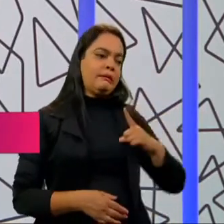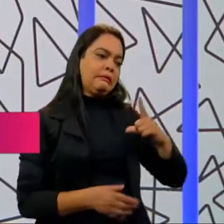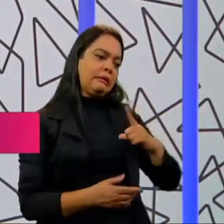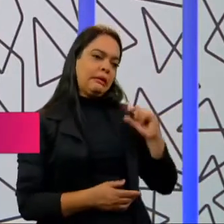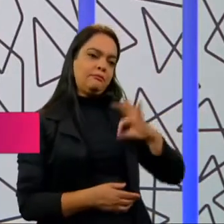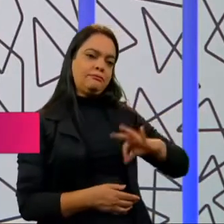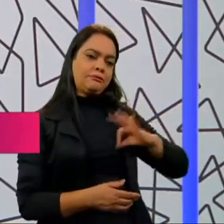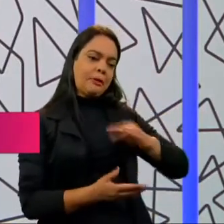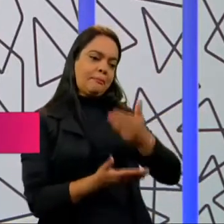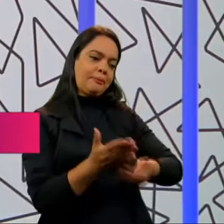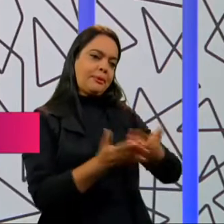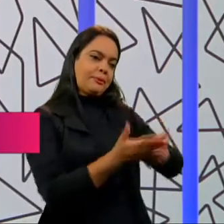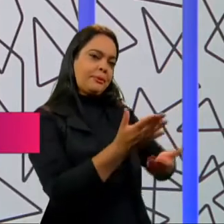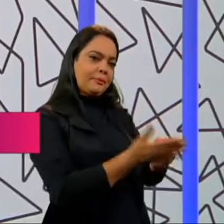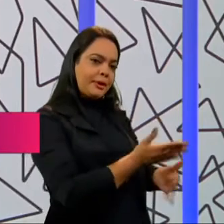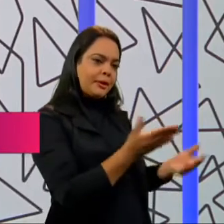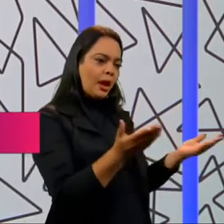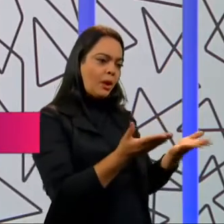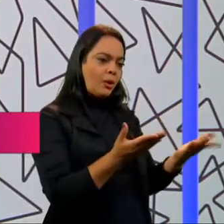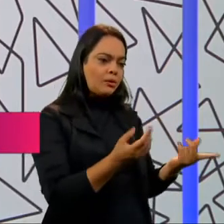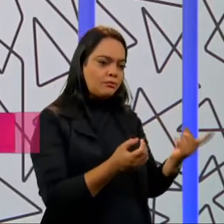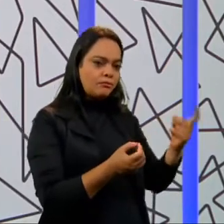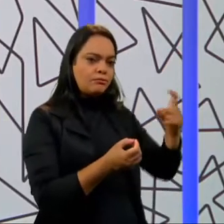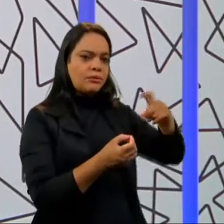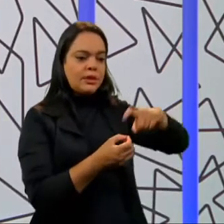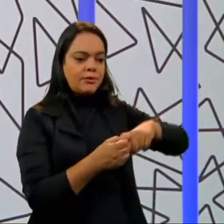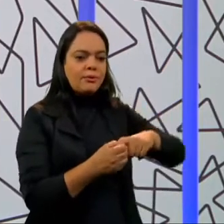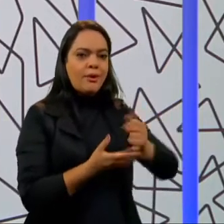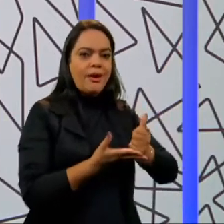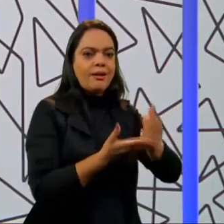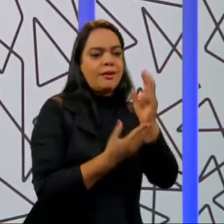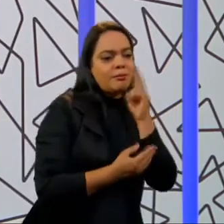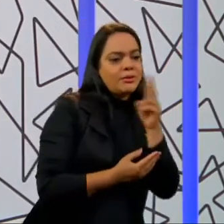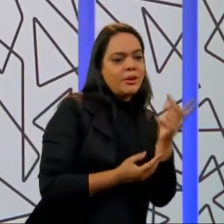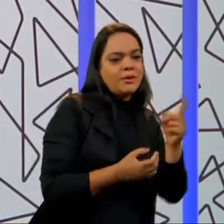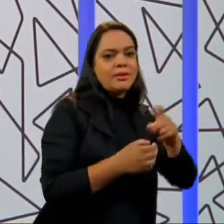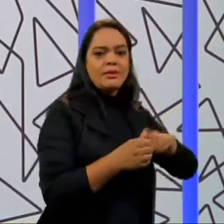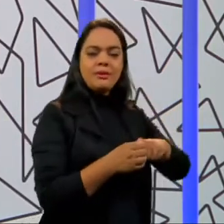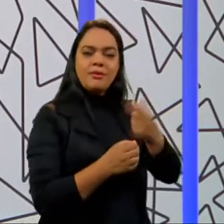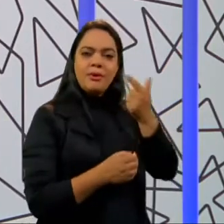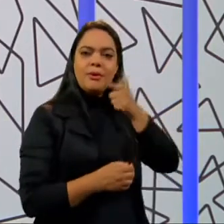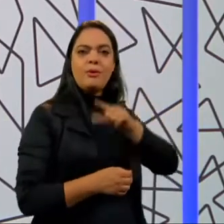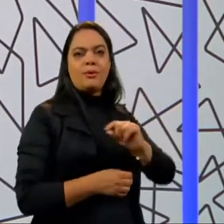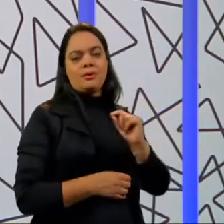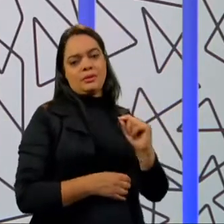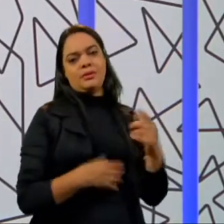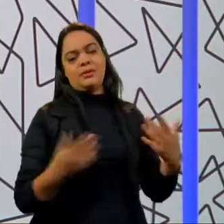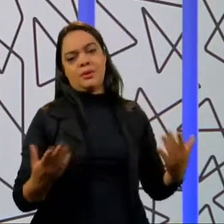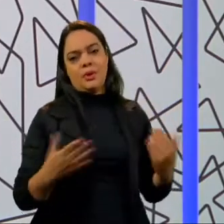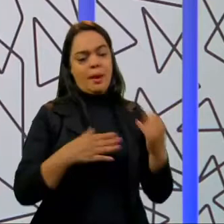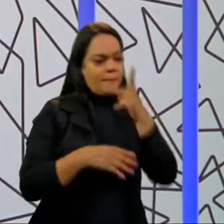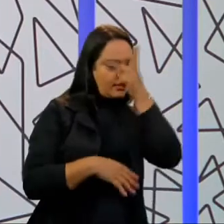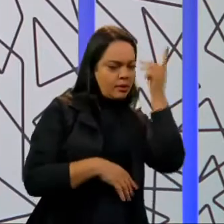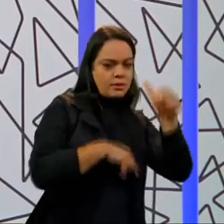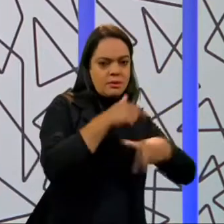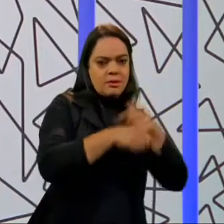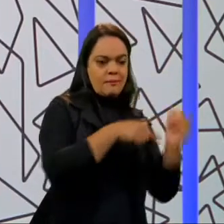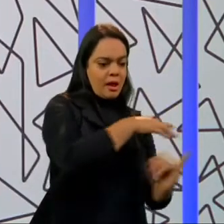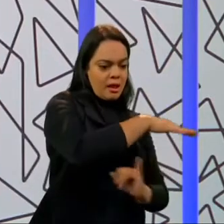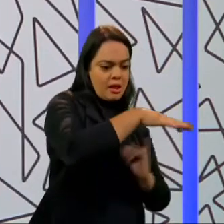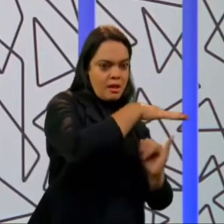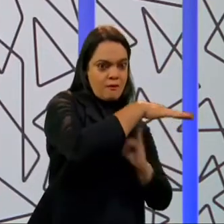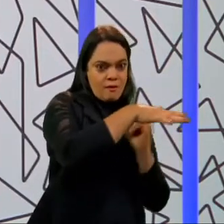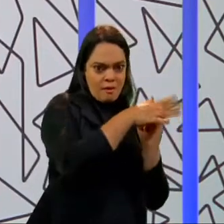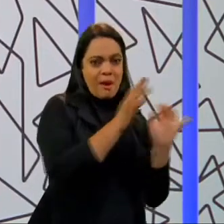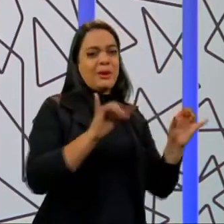rendimento dos trabalhadores, que conseguiram se manter ocupados também, exemplo de alguns informais, apesar deles terem sido os mais